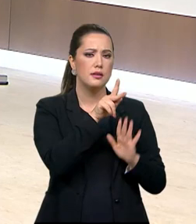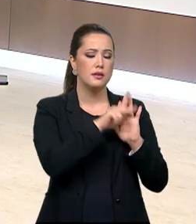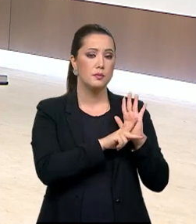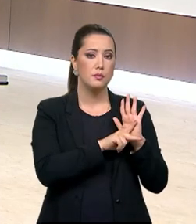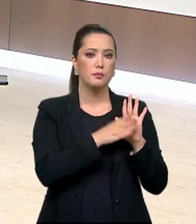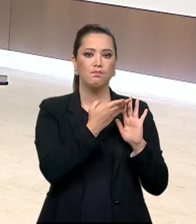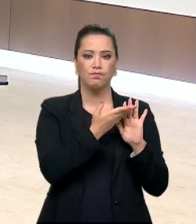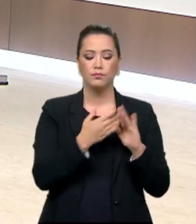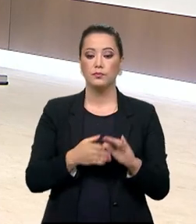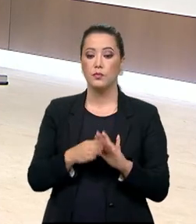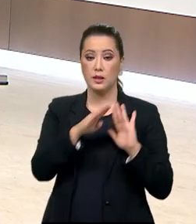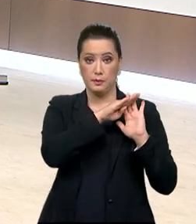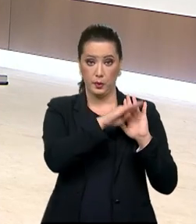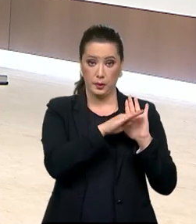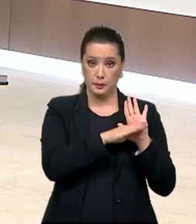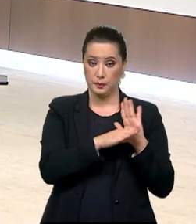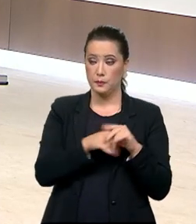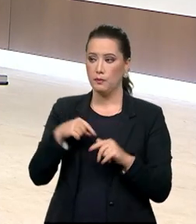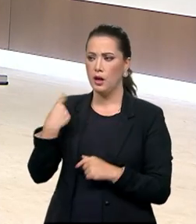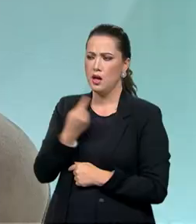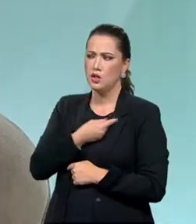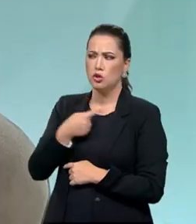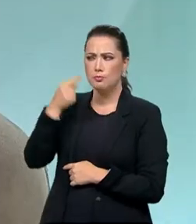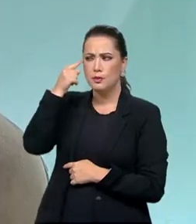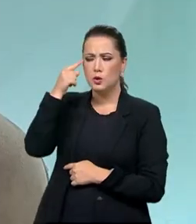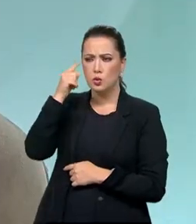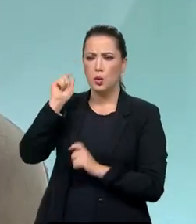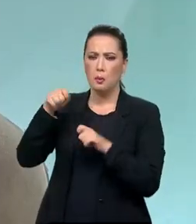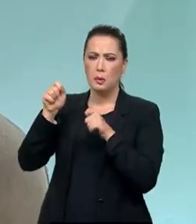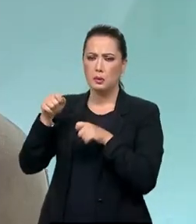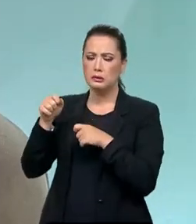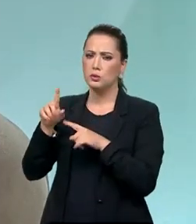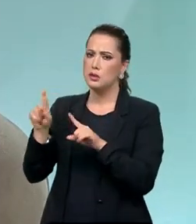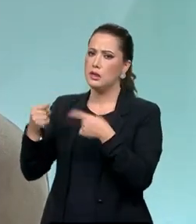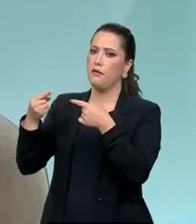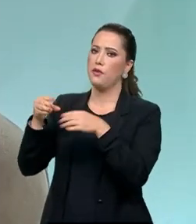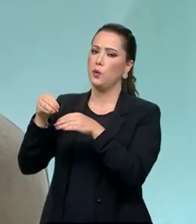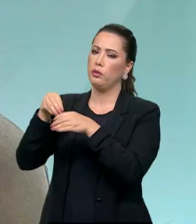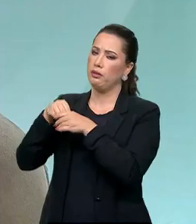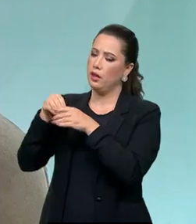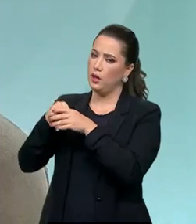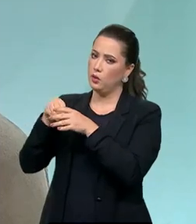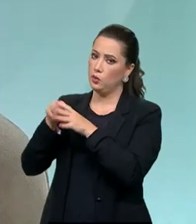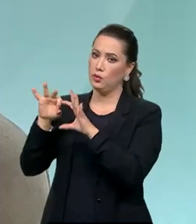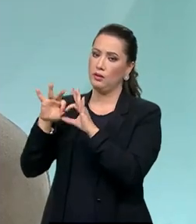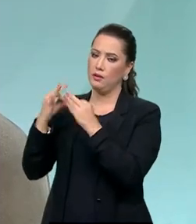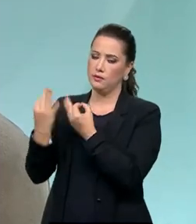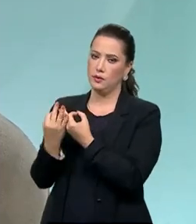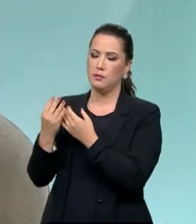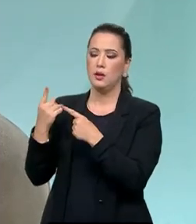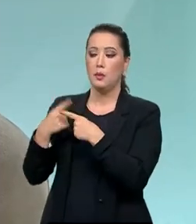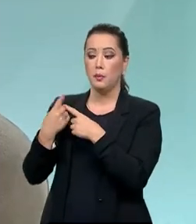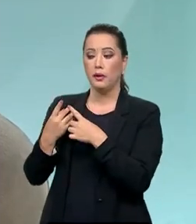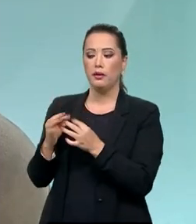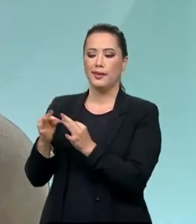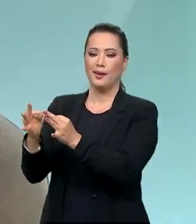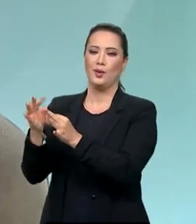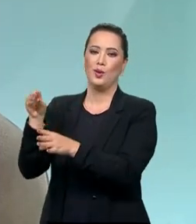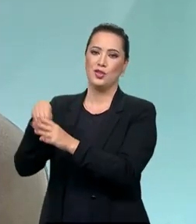pensamos que era um desafio no âmbito familiar, o impacto da tecnologia na família e como ter um uso